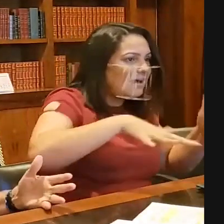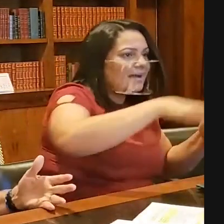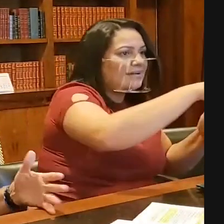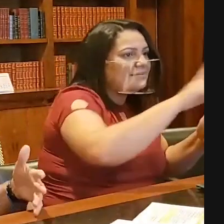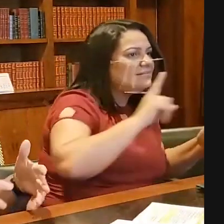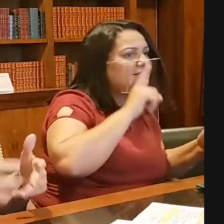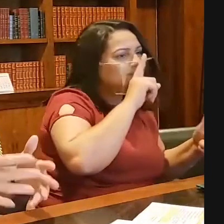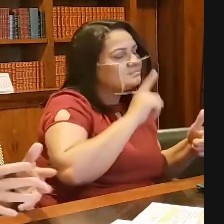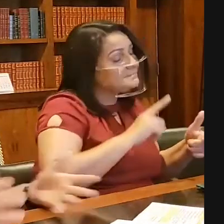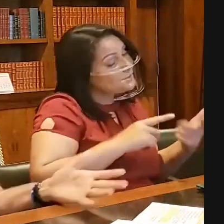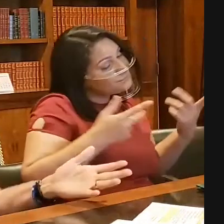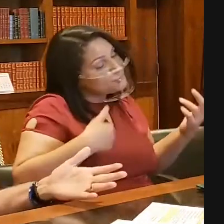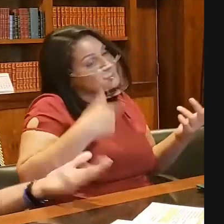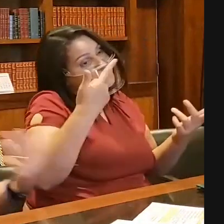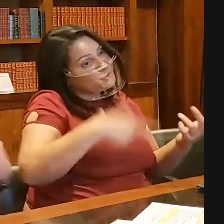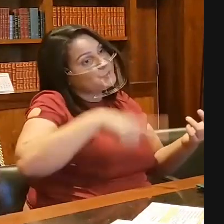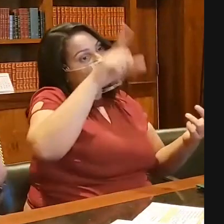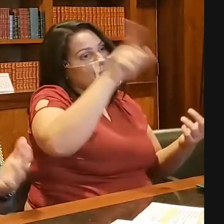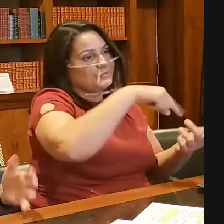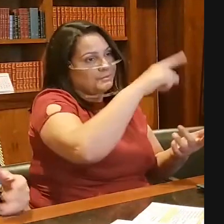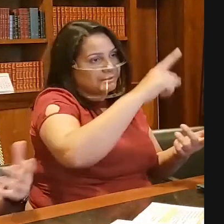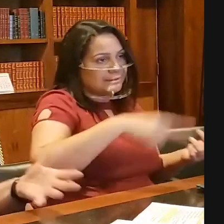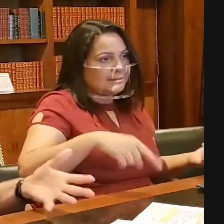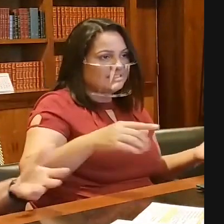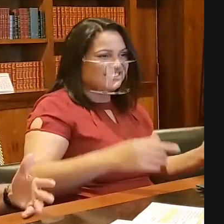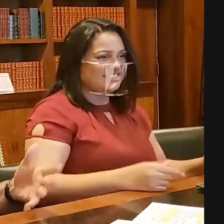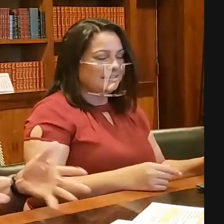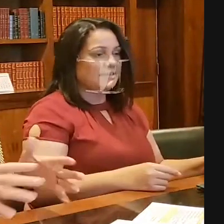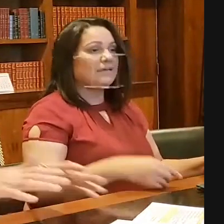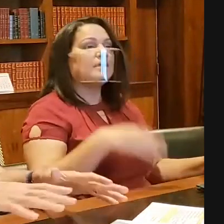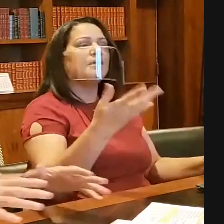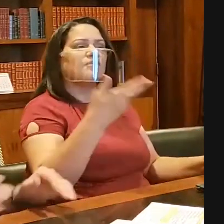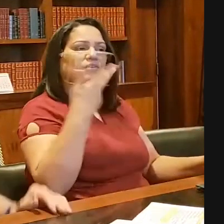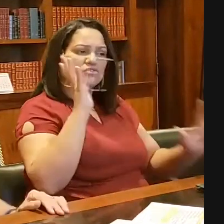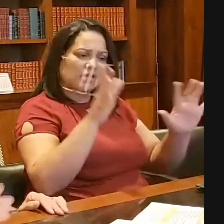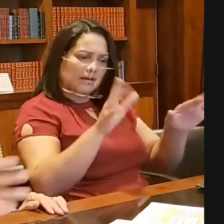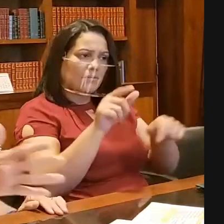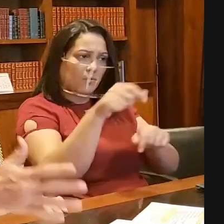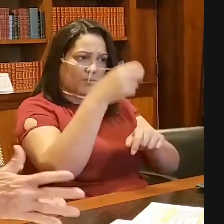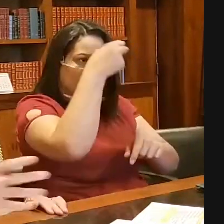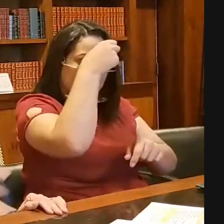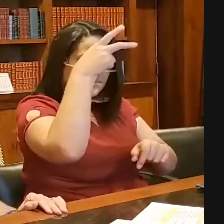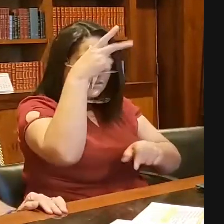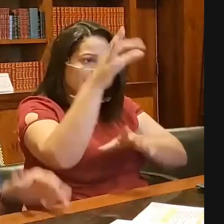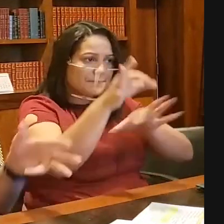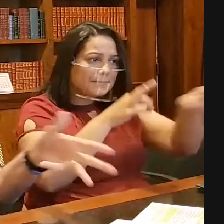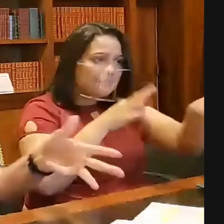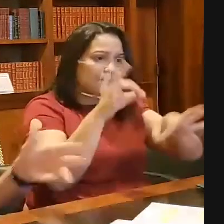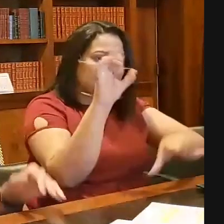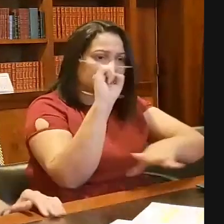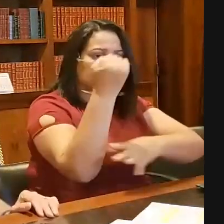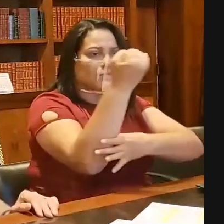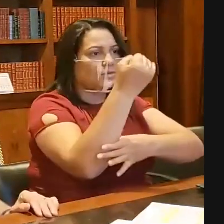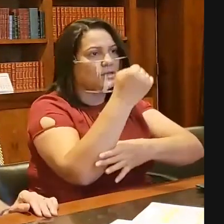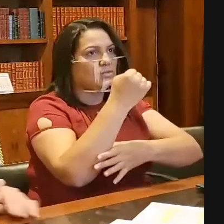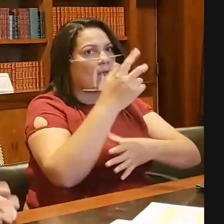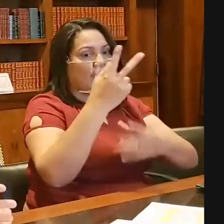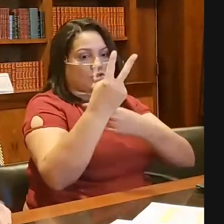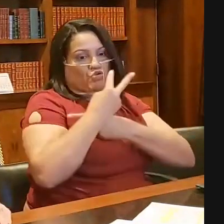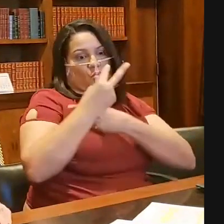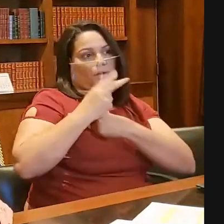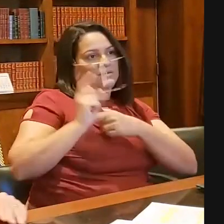com toda a segurança, não segurança física, segundo o quanto é o vício para nós, a mesma coisa em Cajati, o tiro de guerra,